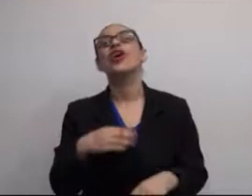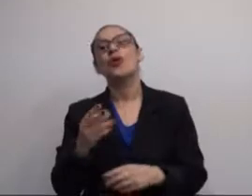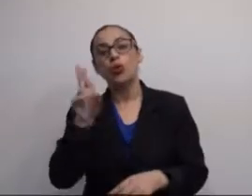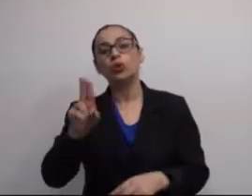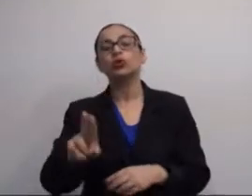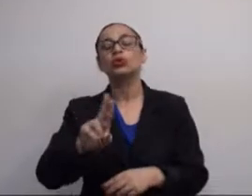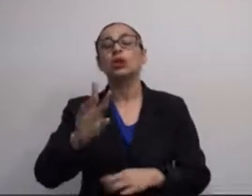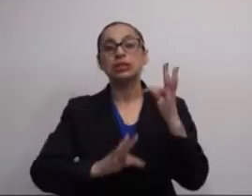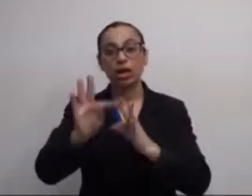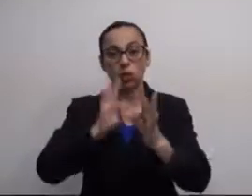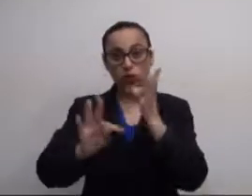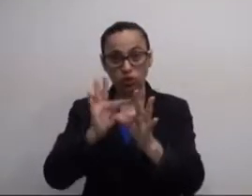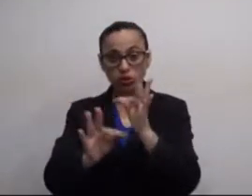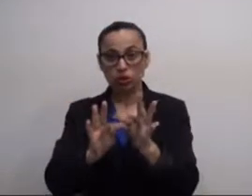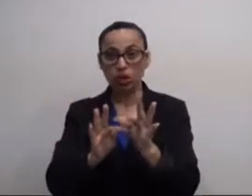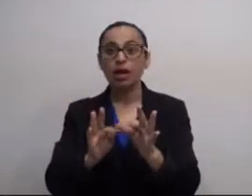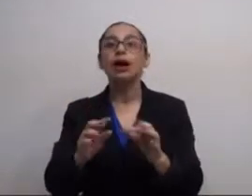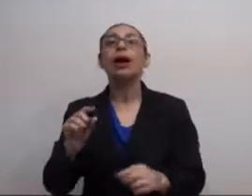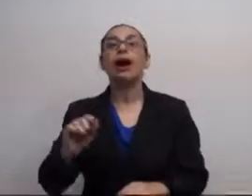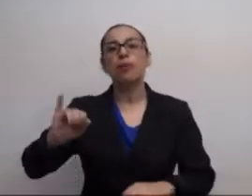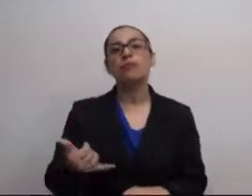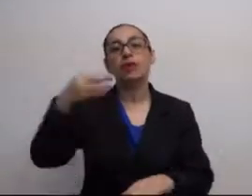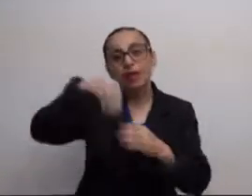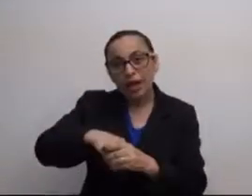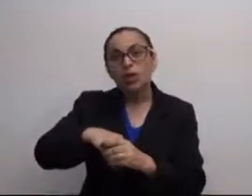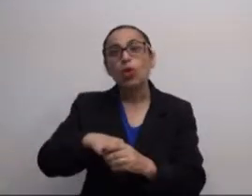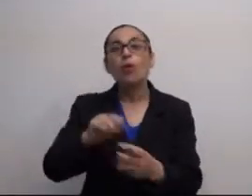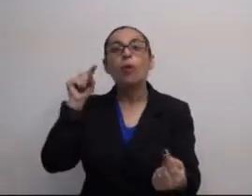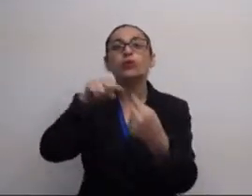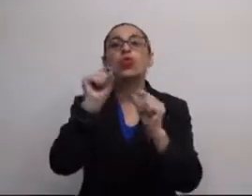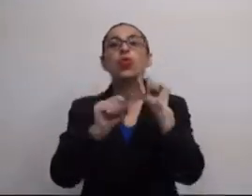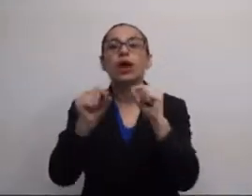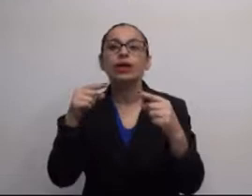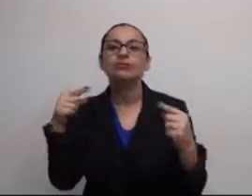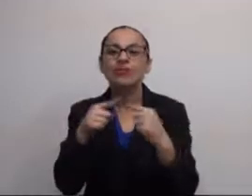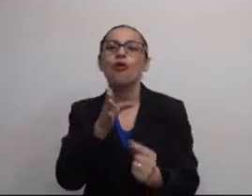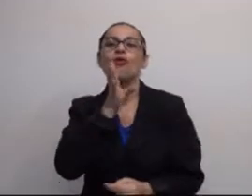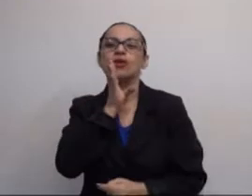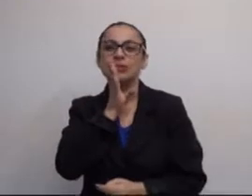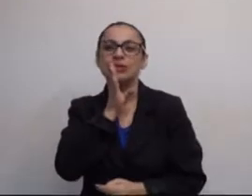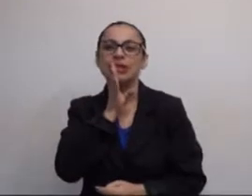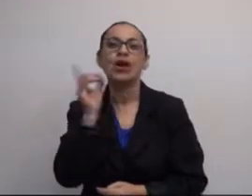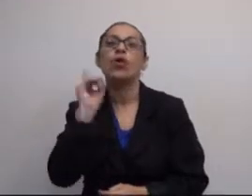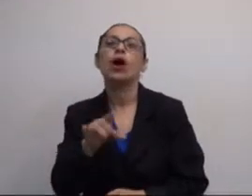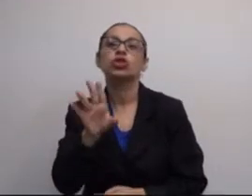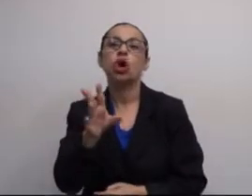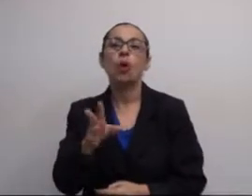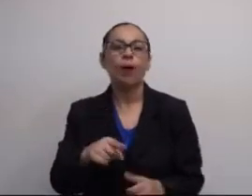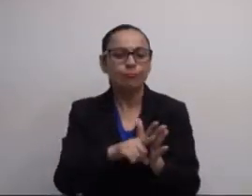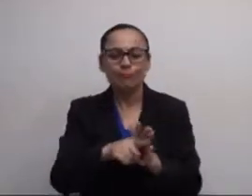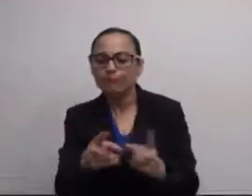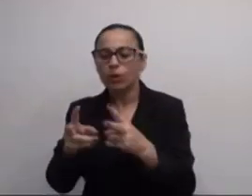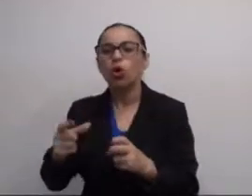quem mais conseguiria? Então, o uso das tecnologias estava sendo usado ali dentro em prol